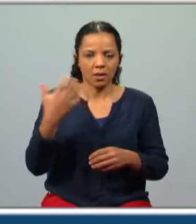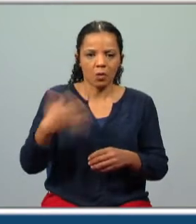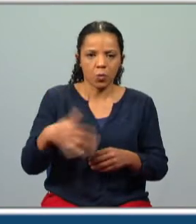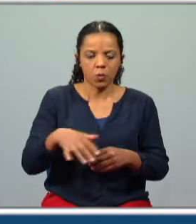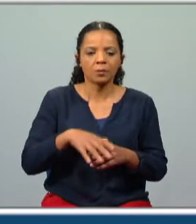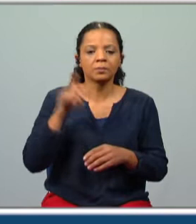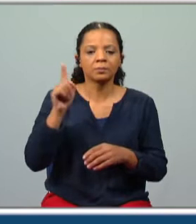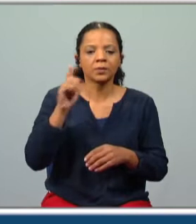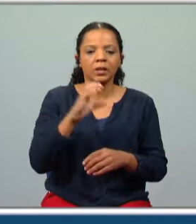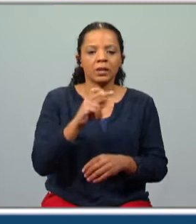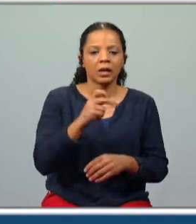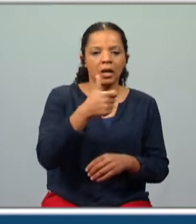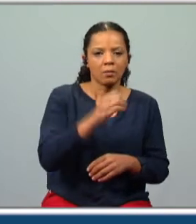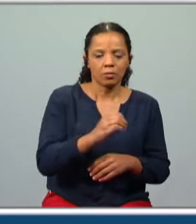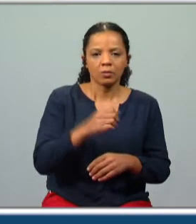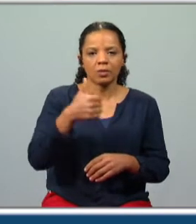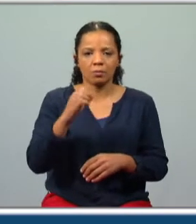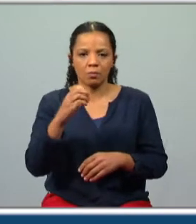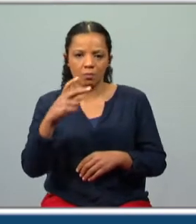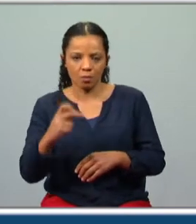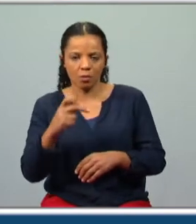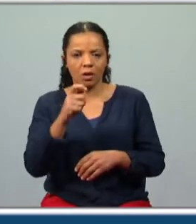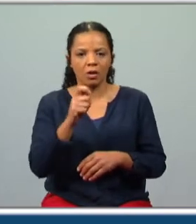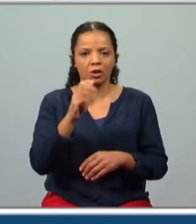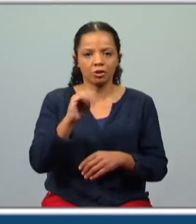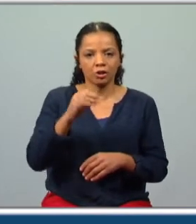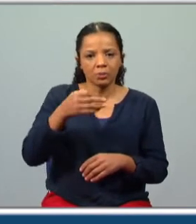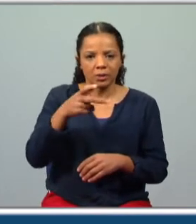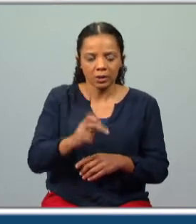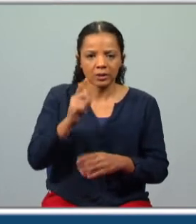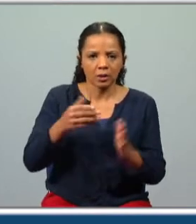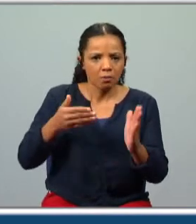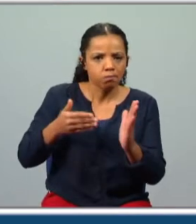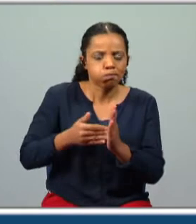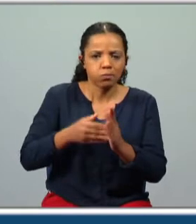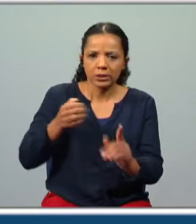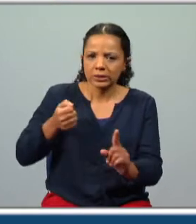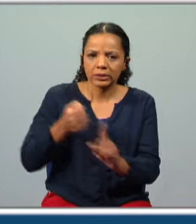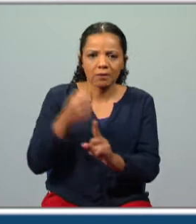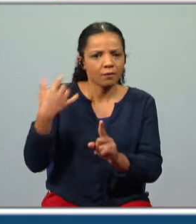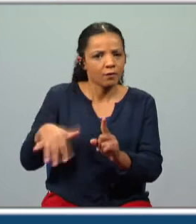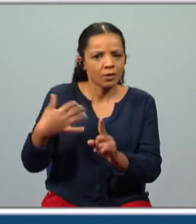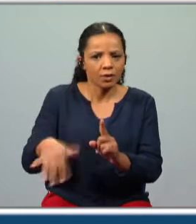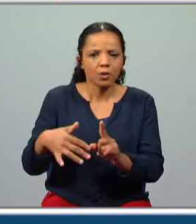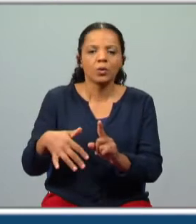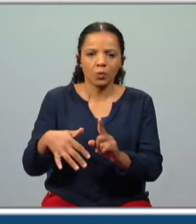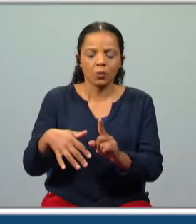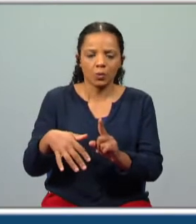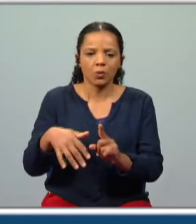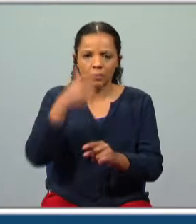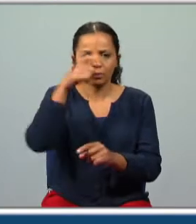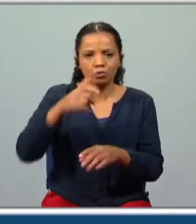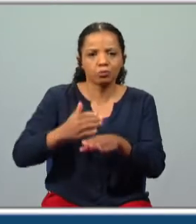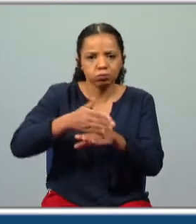ali no Cabo da Boa Esperança, que era um obstáculo, um desafio imenso que era colocado a estes